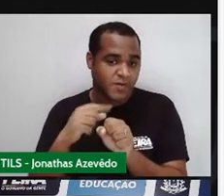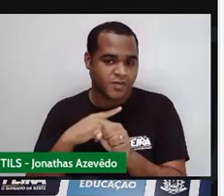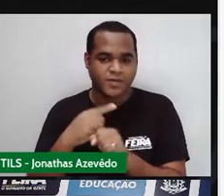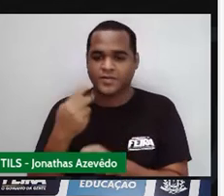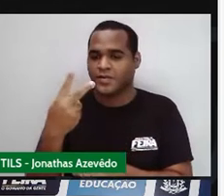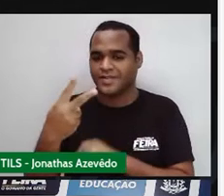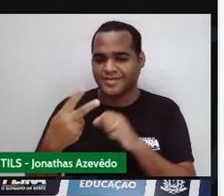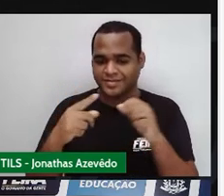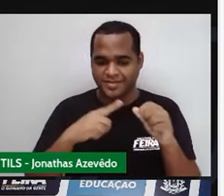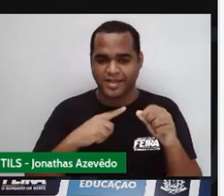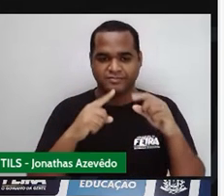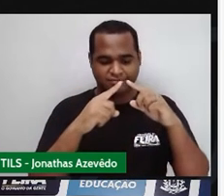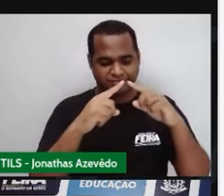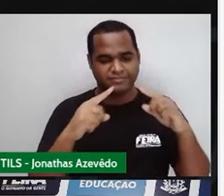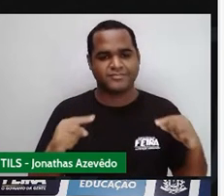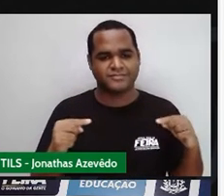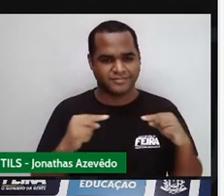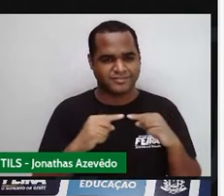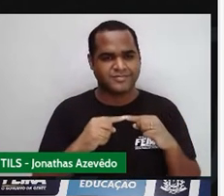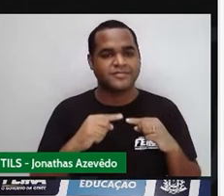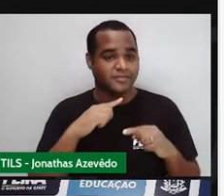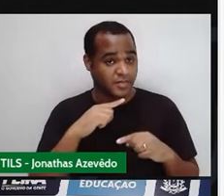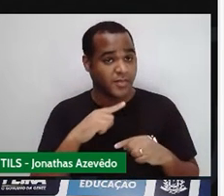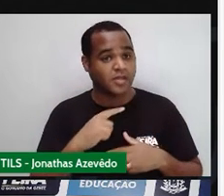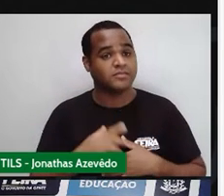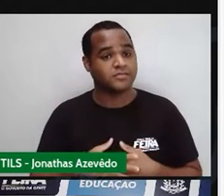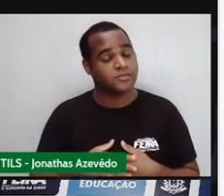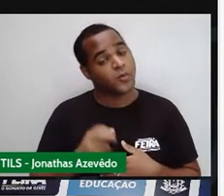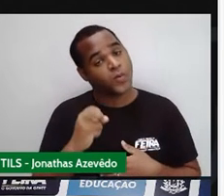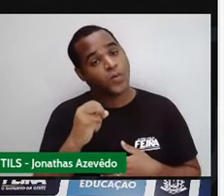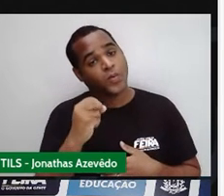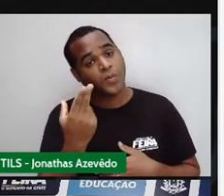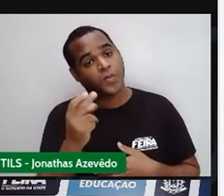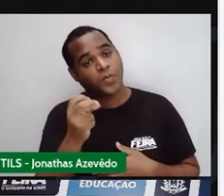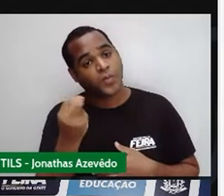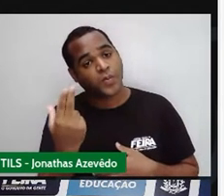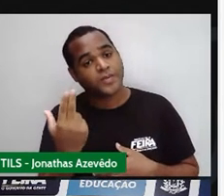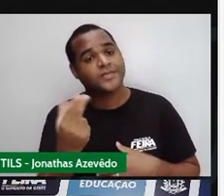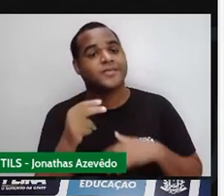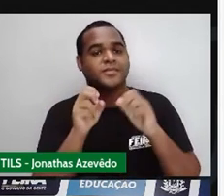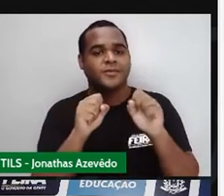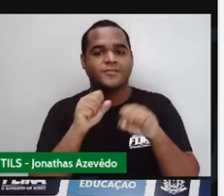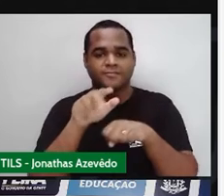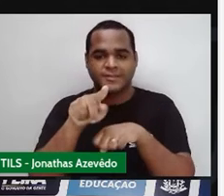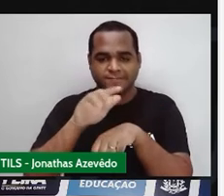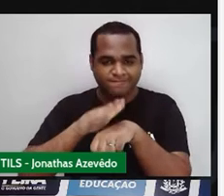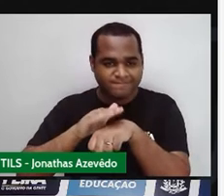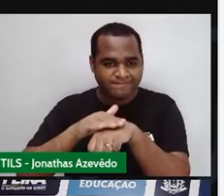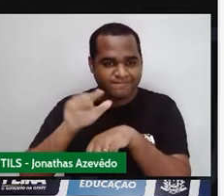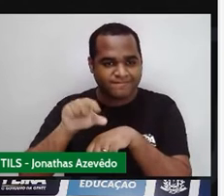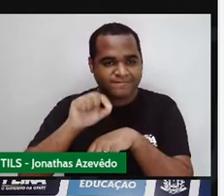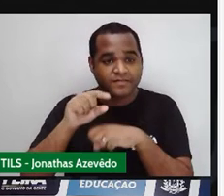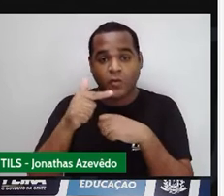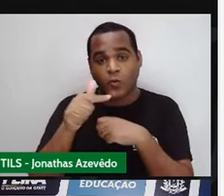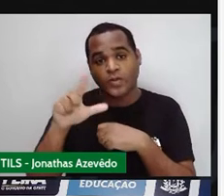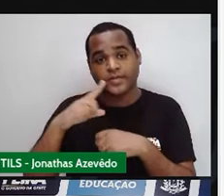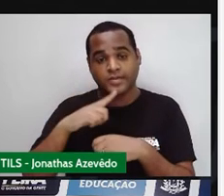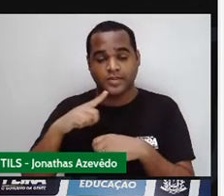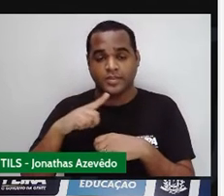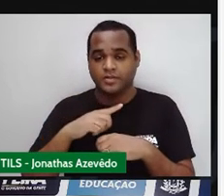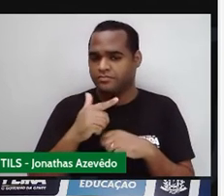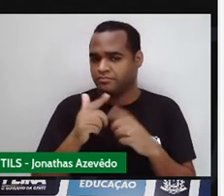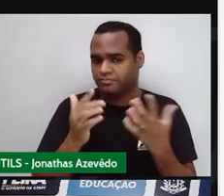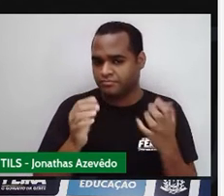triângulos. Ou, ou, ou, você pode escolher a outra diagonal do